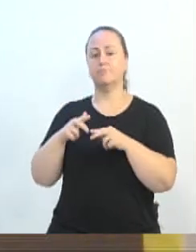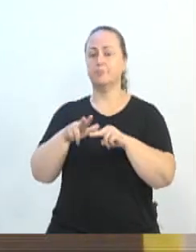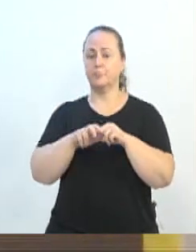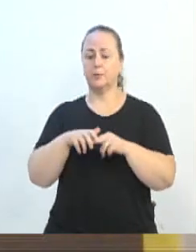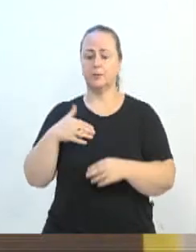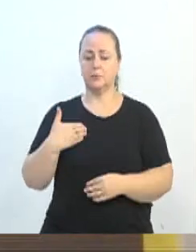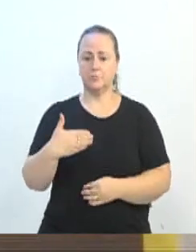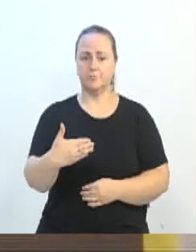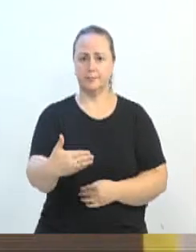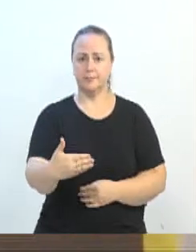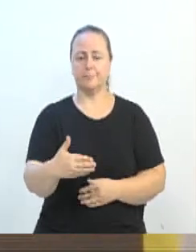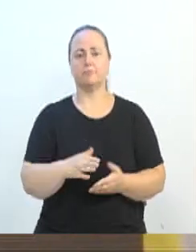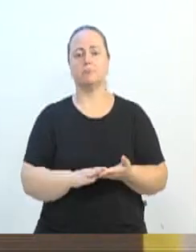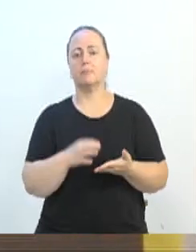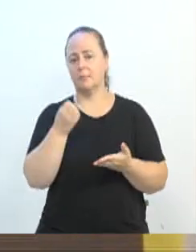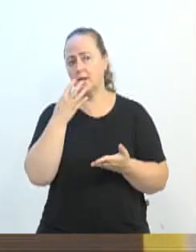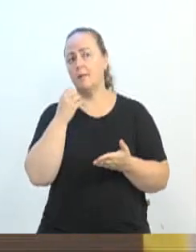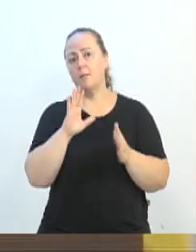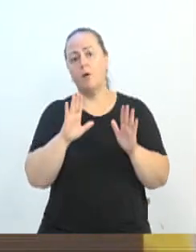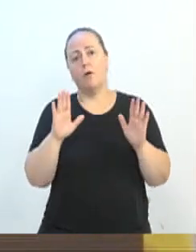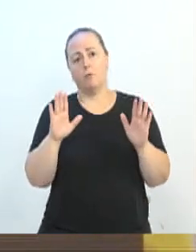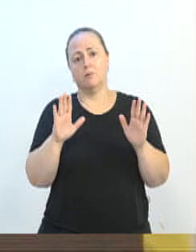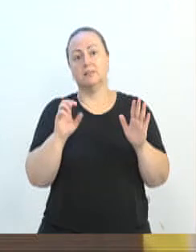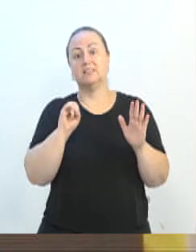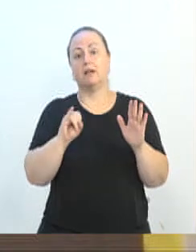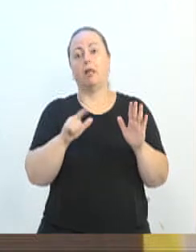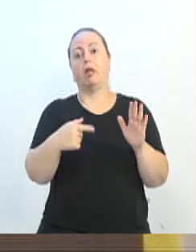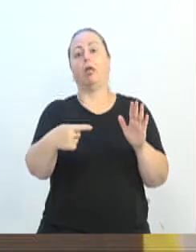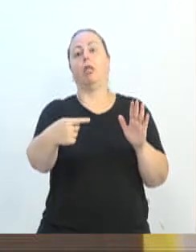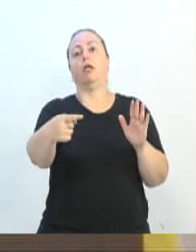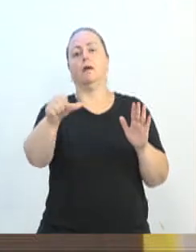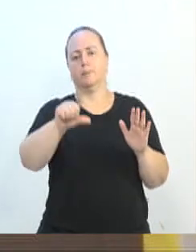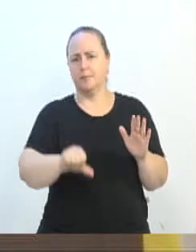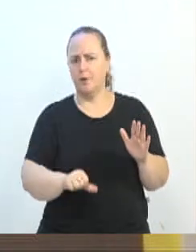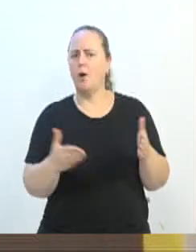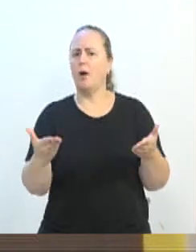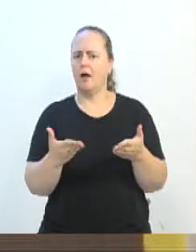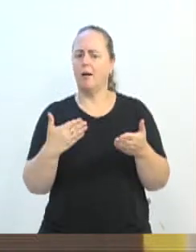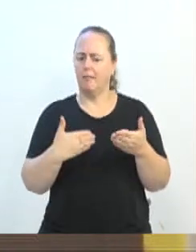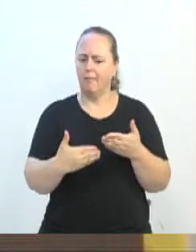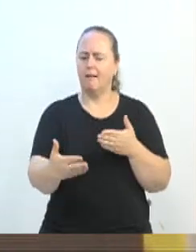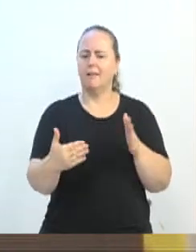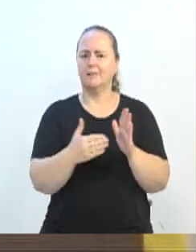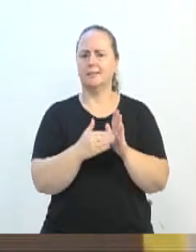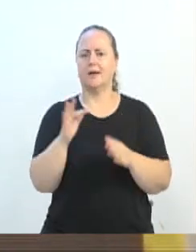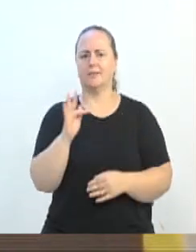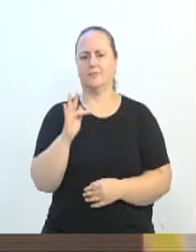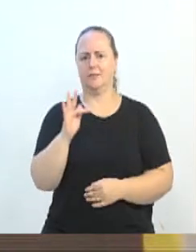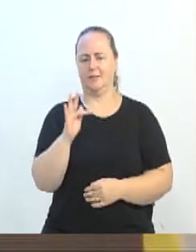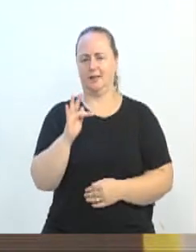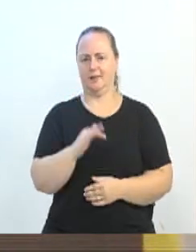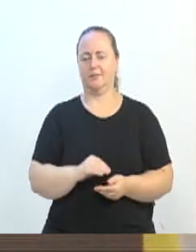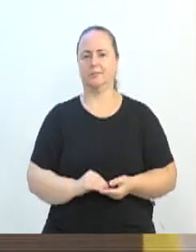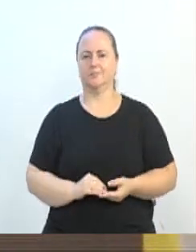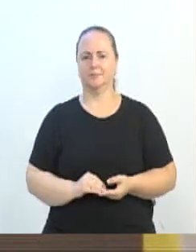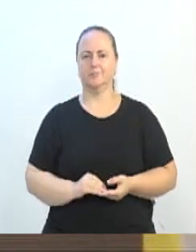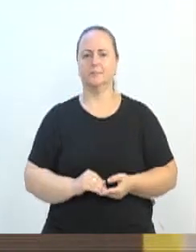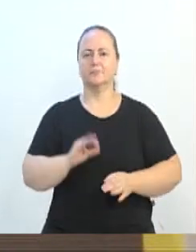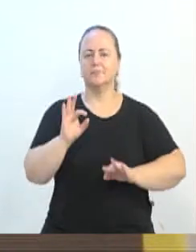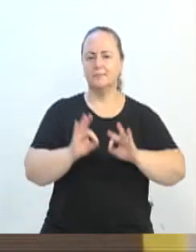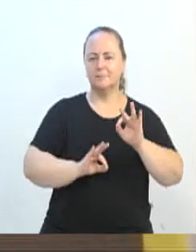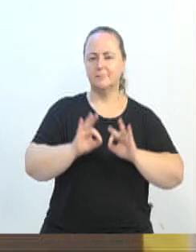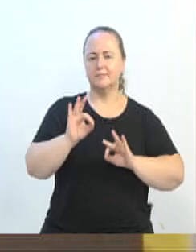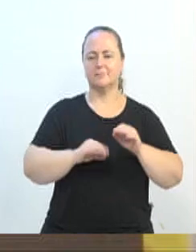máxima, antes tarde do que mais tarde. Estaremos monitorando os prazos, a condução dos serviços e